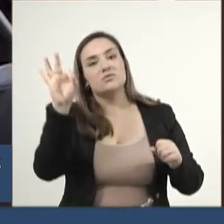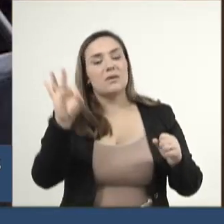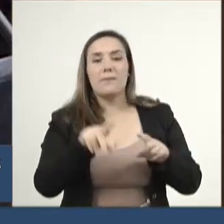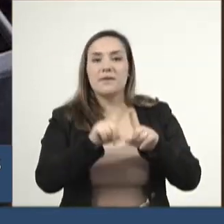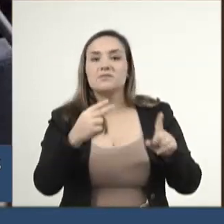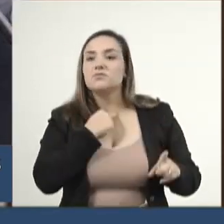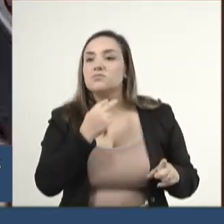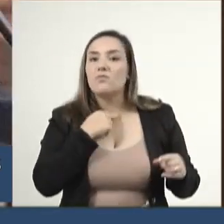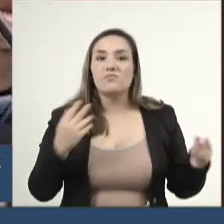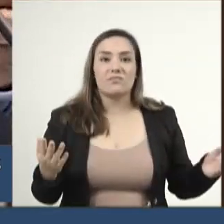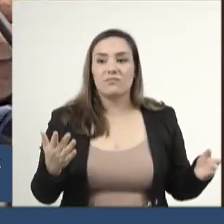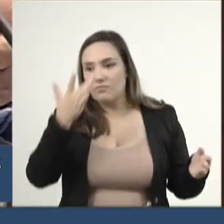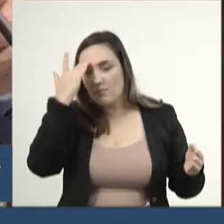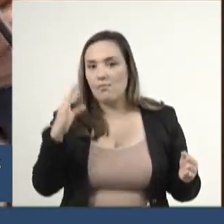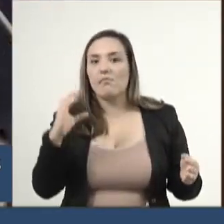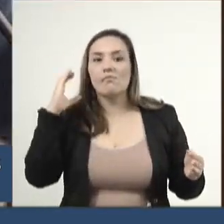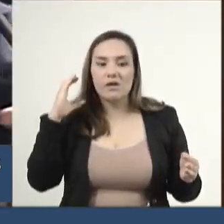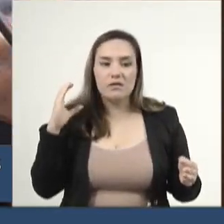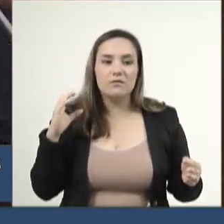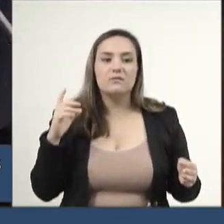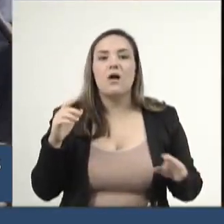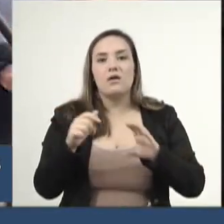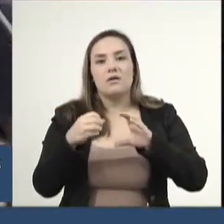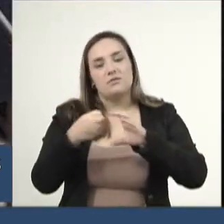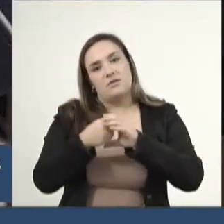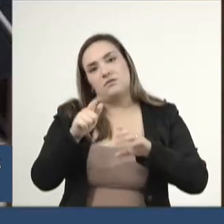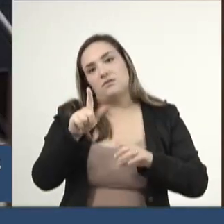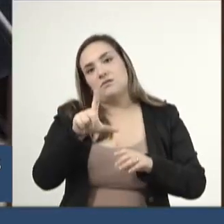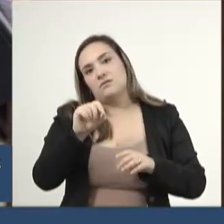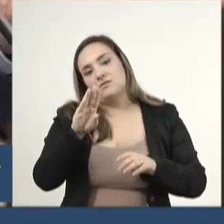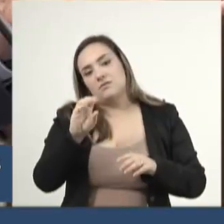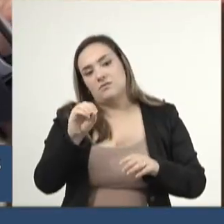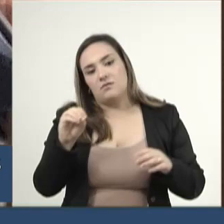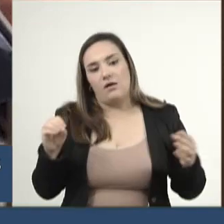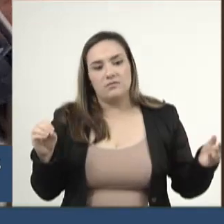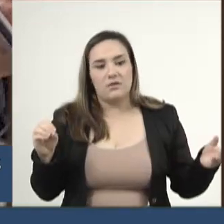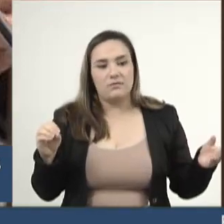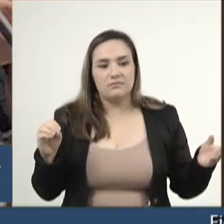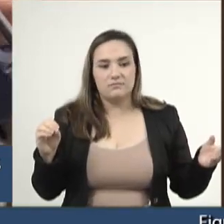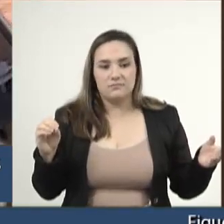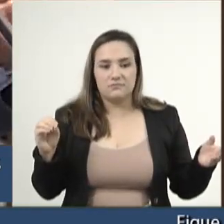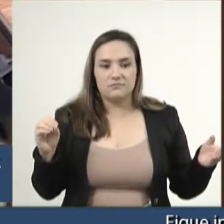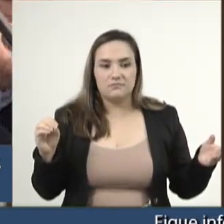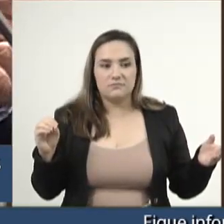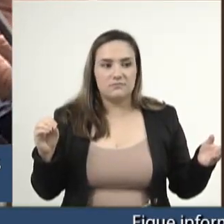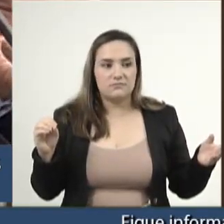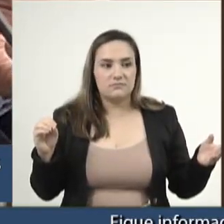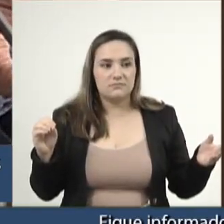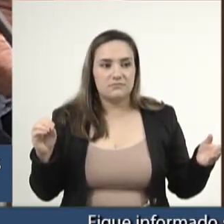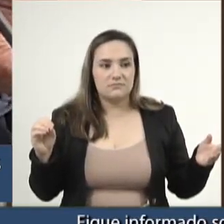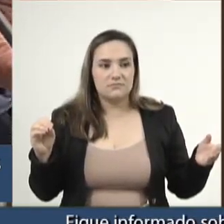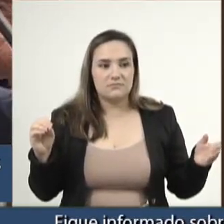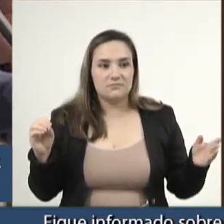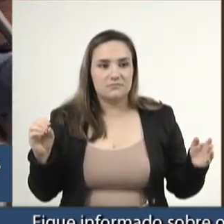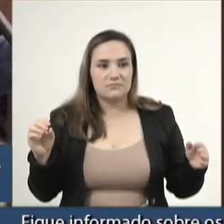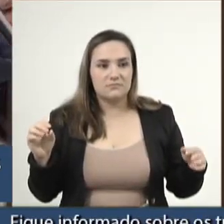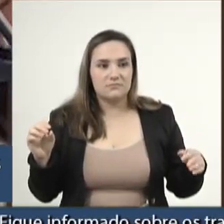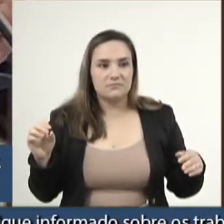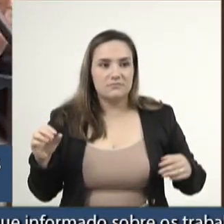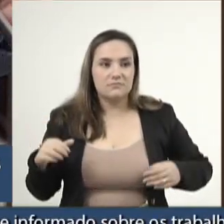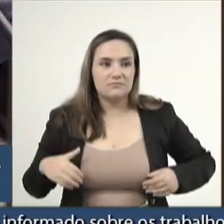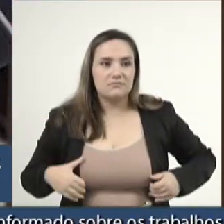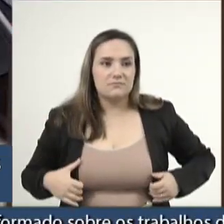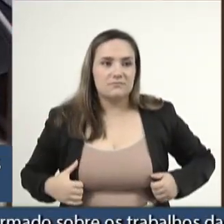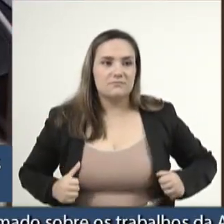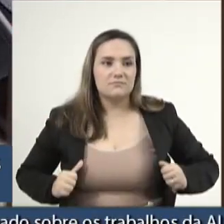fala isso. Então, a Globo só fica o dia inteiro falando isso. E, graças a Deus, o Globo Deputado, o seu aparte já foi 11